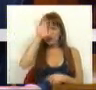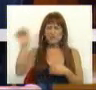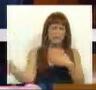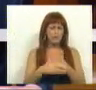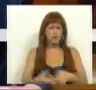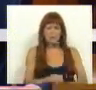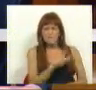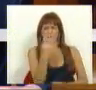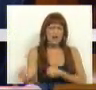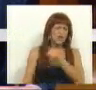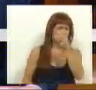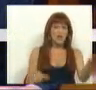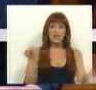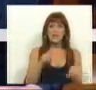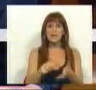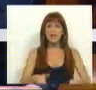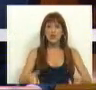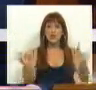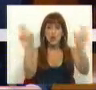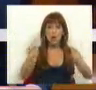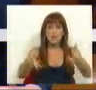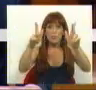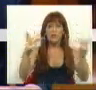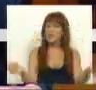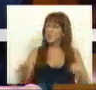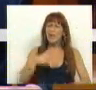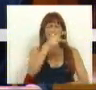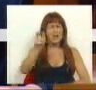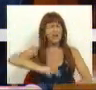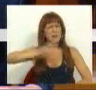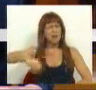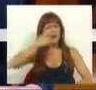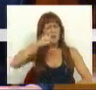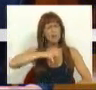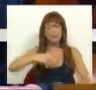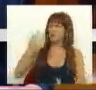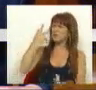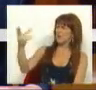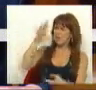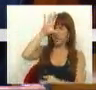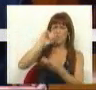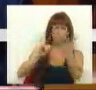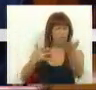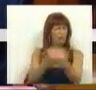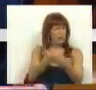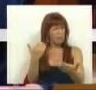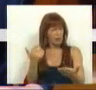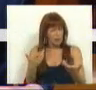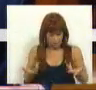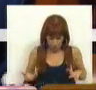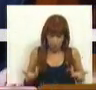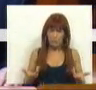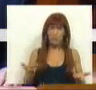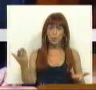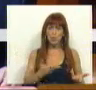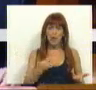dezenas de centros Novas Oportunidades. E com isso, centenas de milhares de portugueses viram este Governo tirar das mãos